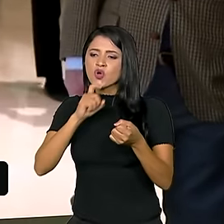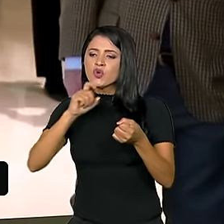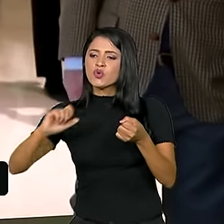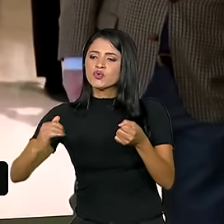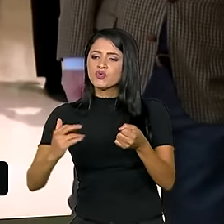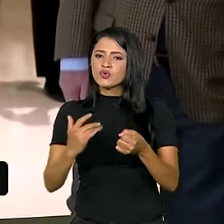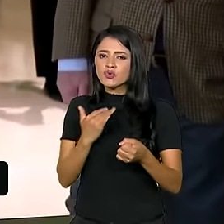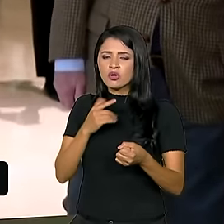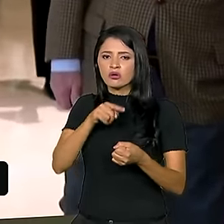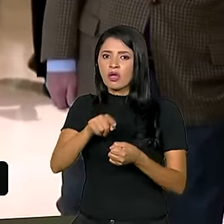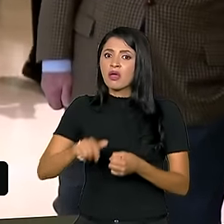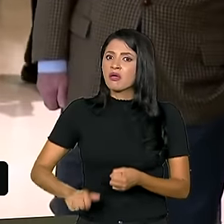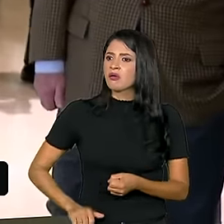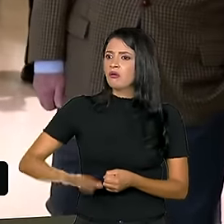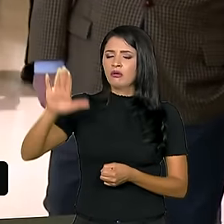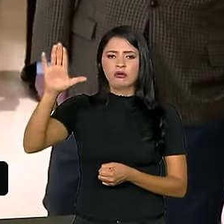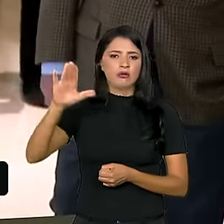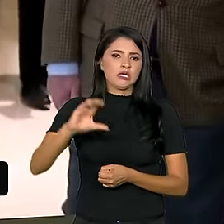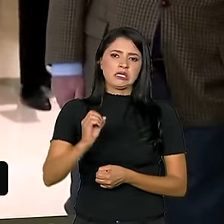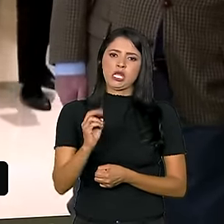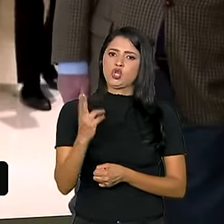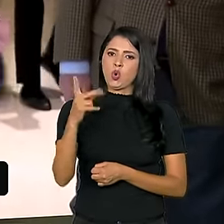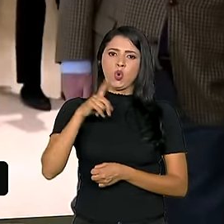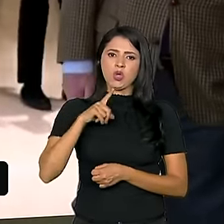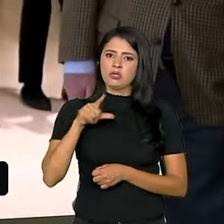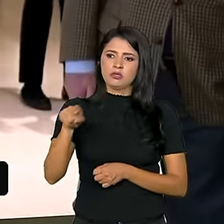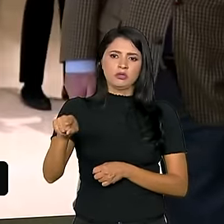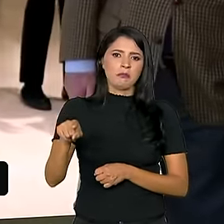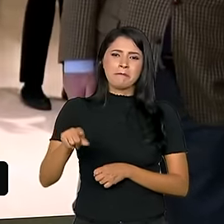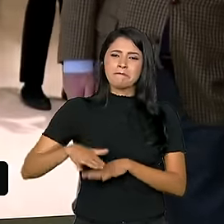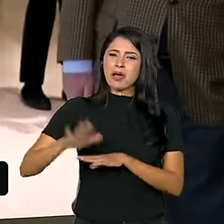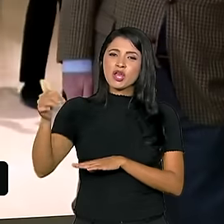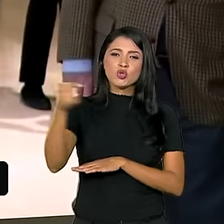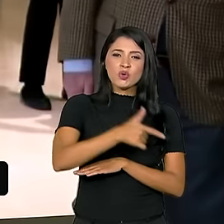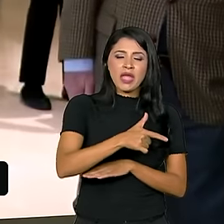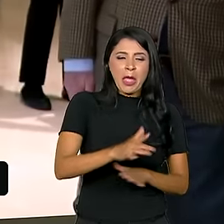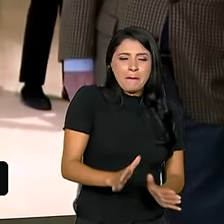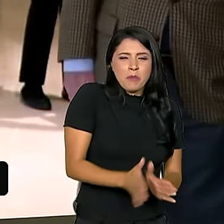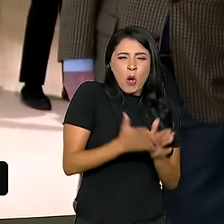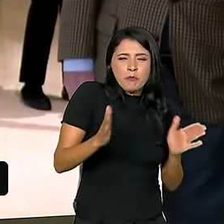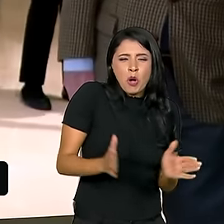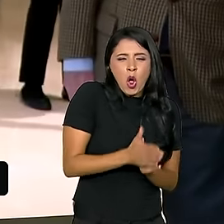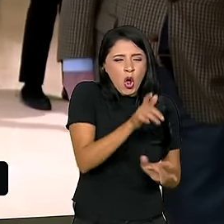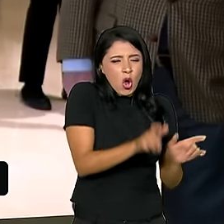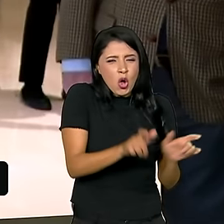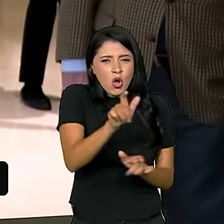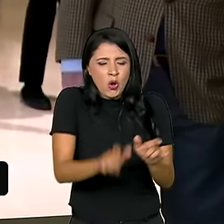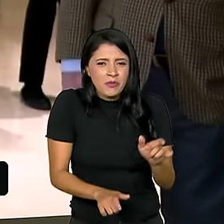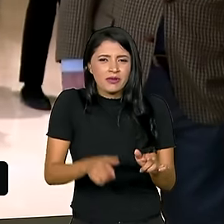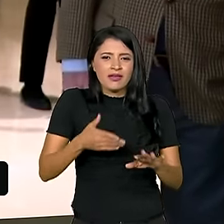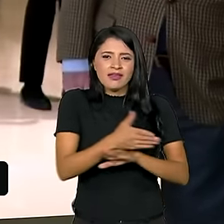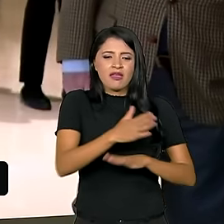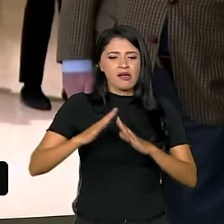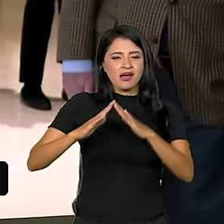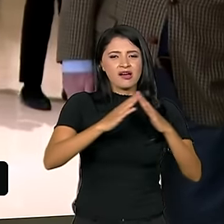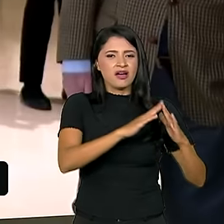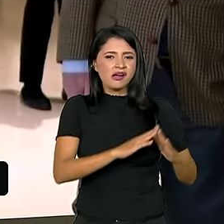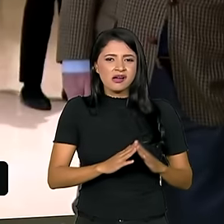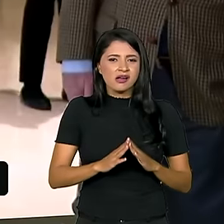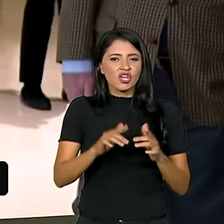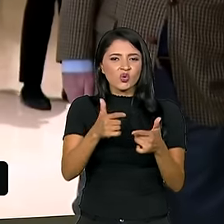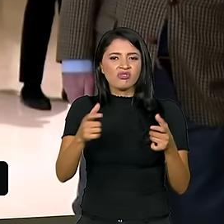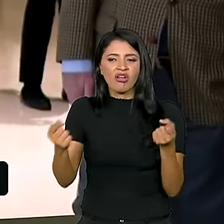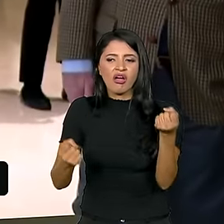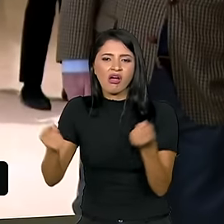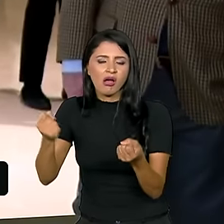estufa do que centenas de pobres, sabe, que moram na periferia, que não andam de carro, sabe. Então, é esse